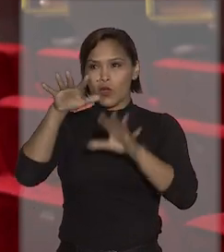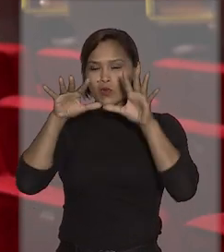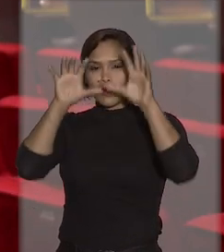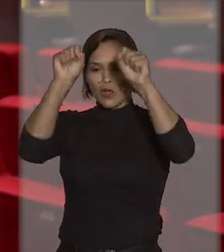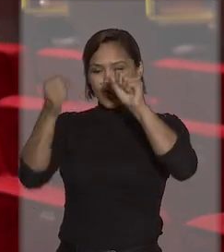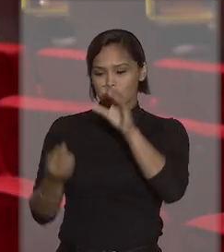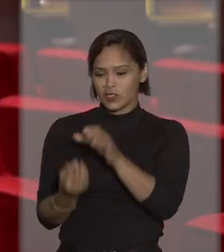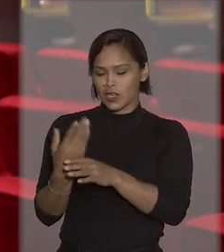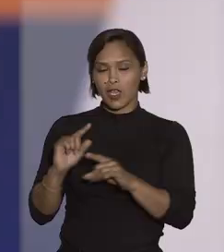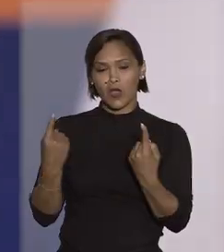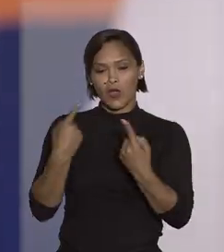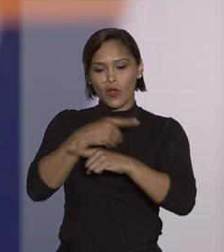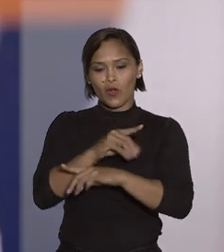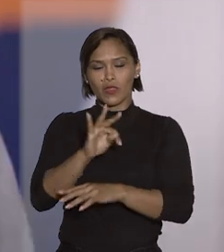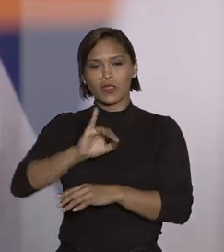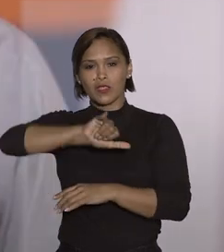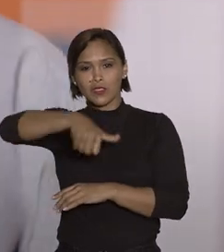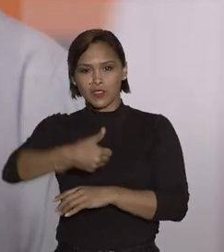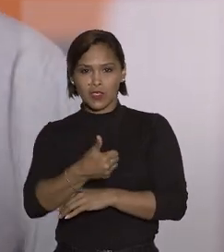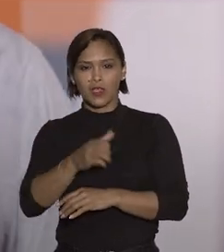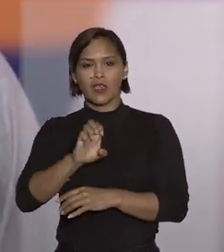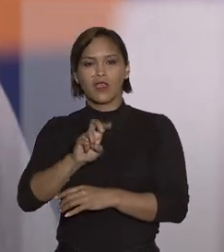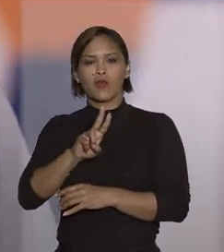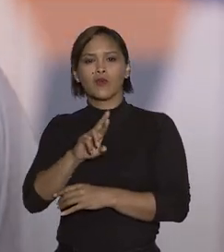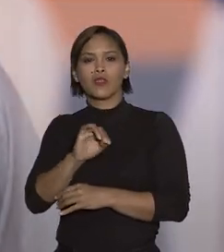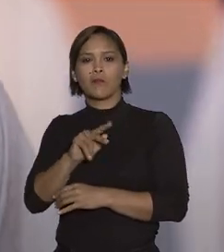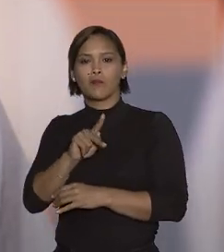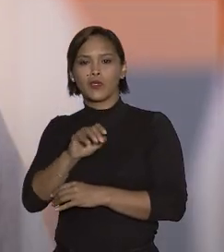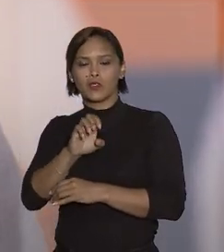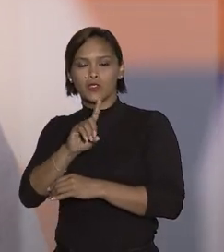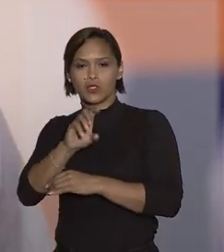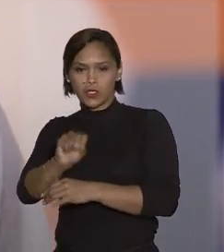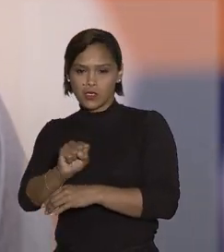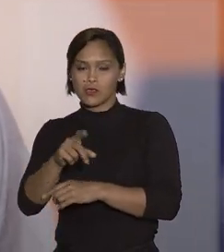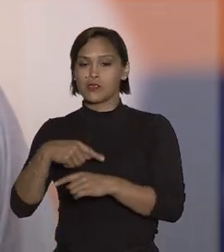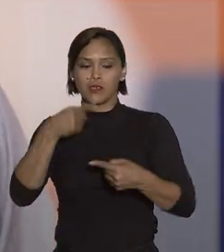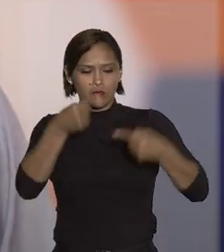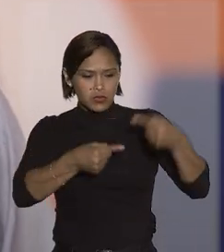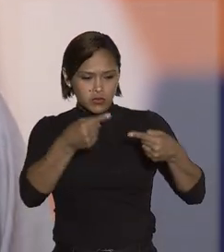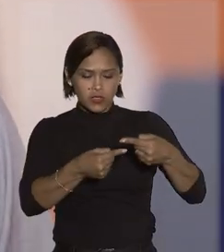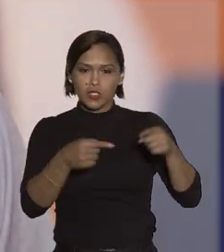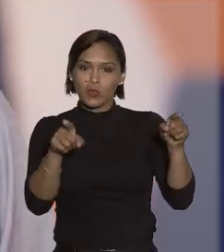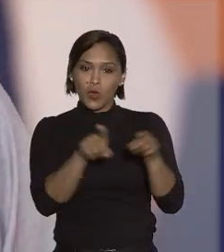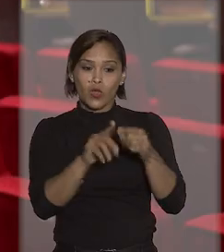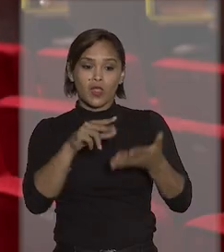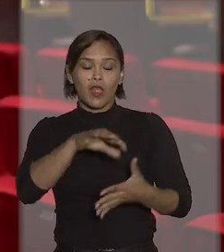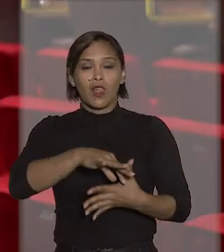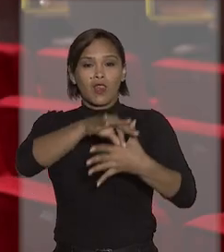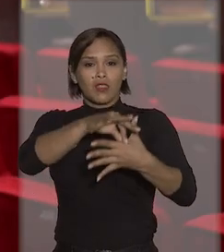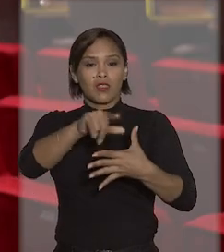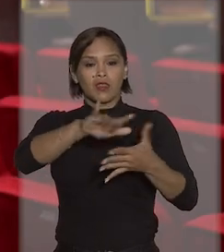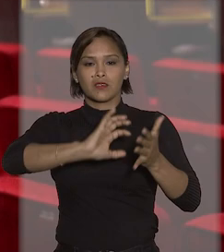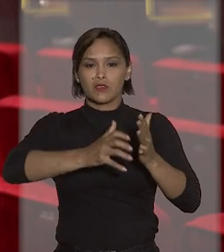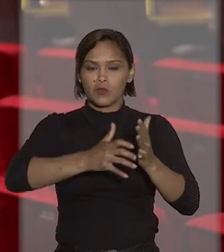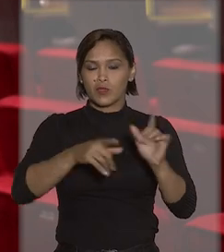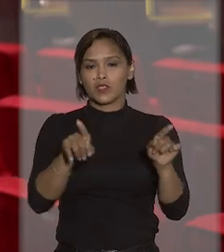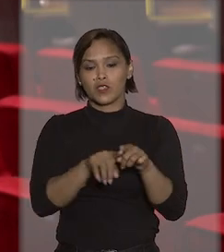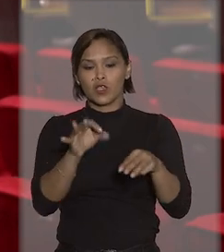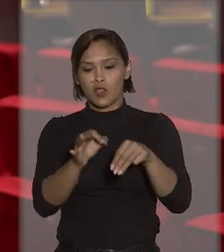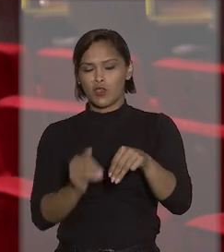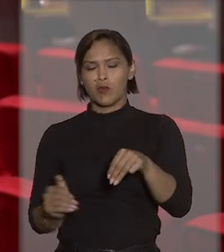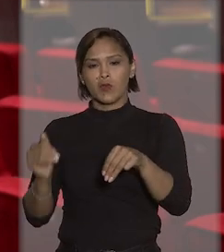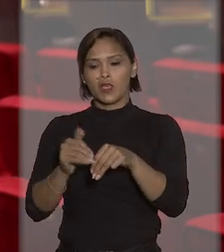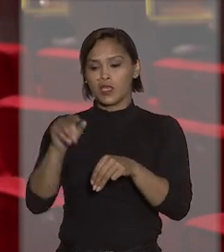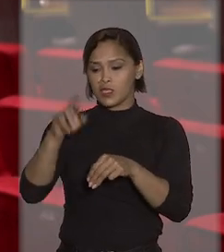contra o acórdão do TJDF por Eurípides Gomes de Macedo Júnior, que disputa o comando da agremiação. O ministro Antônio Carlos Ferreira